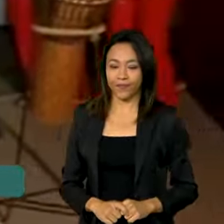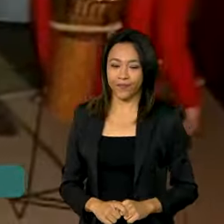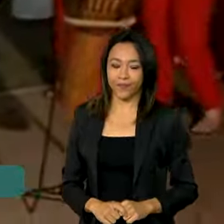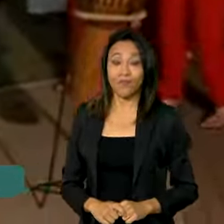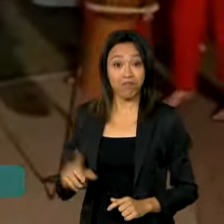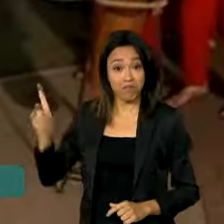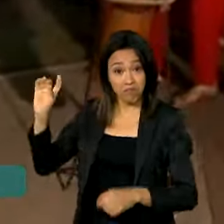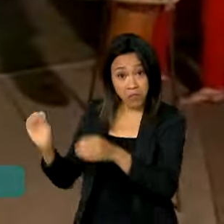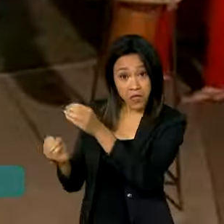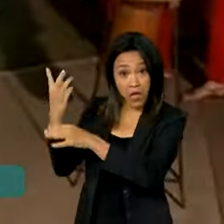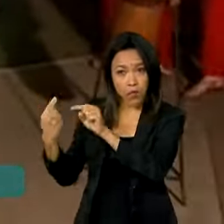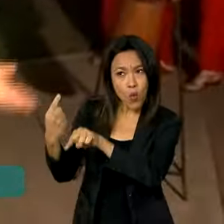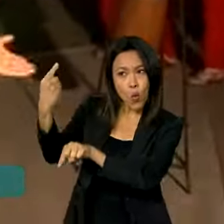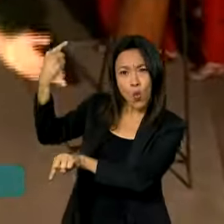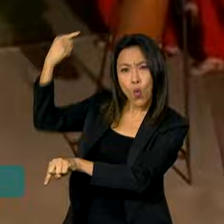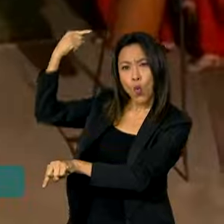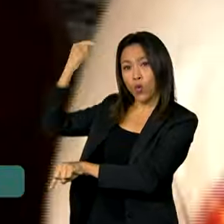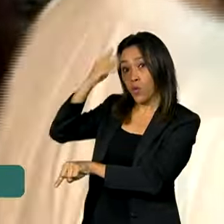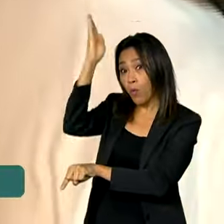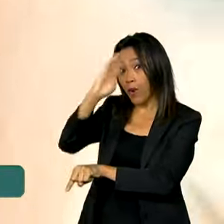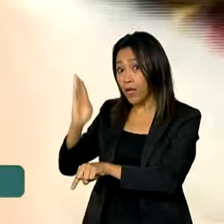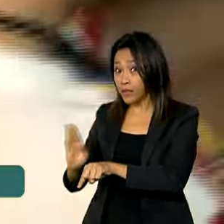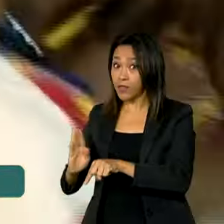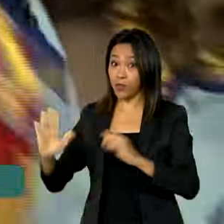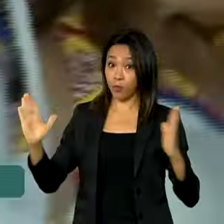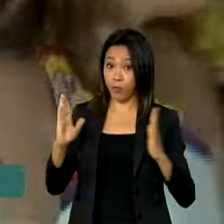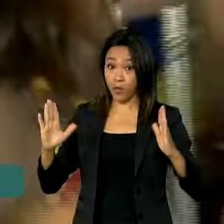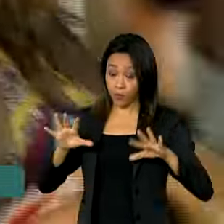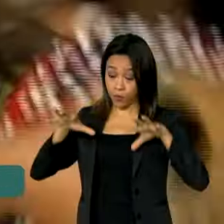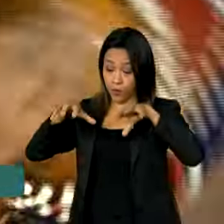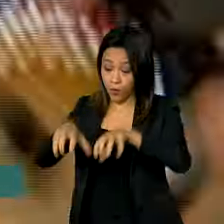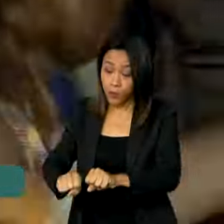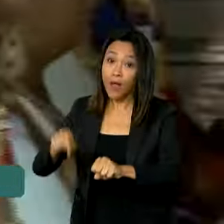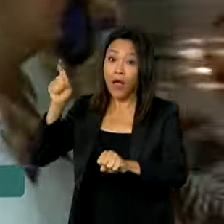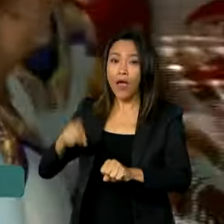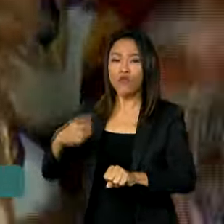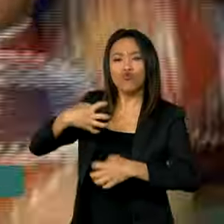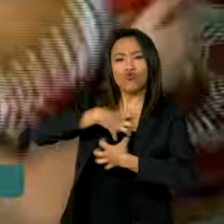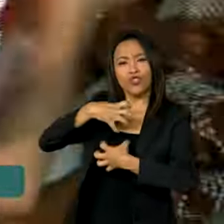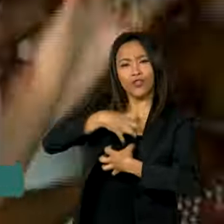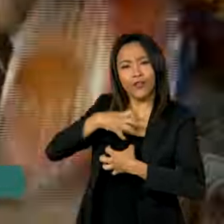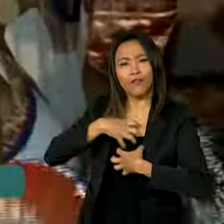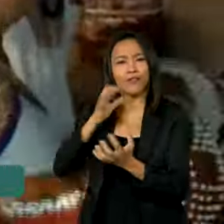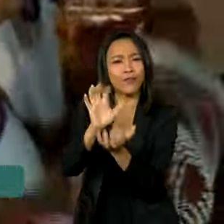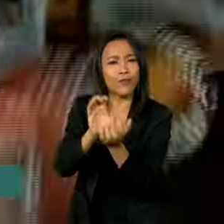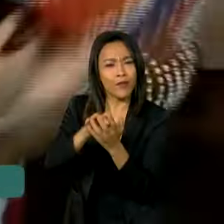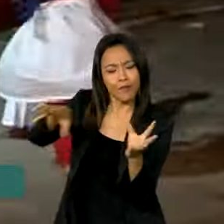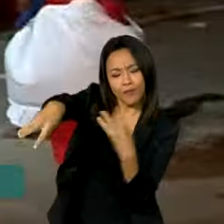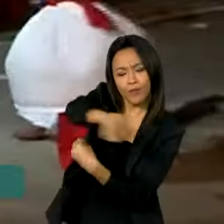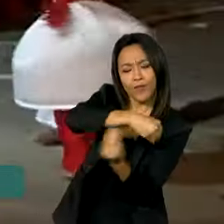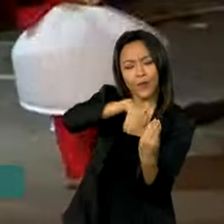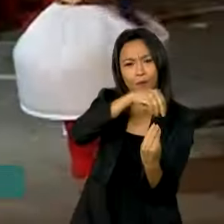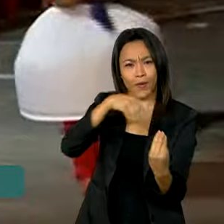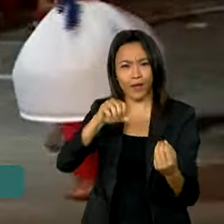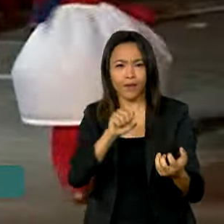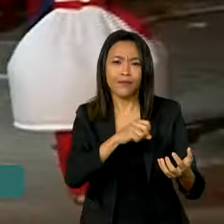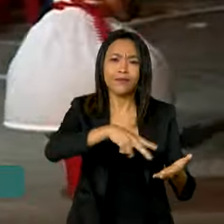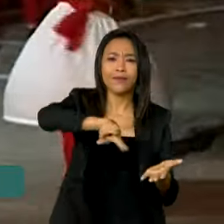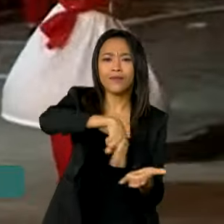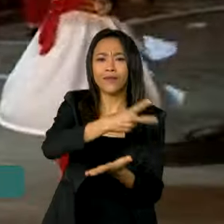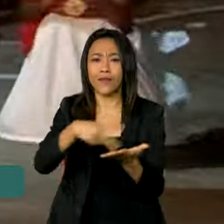Criado na época do Brasil colonial, o Maracatu é um ritmo pernambucano que mistura dança, religiosidade e